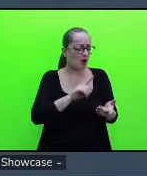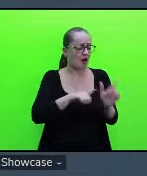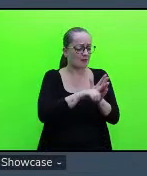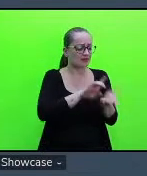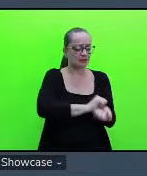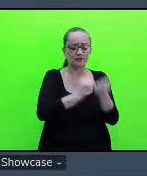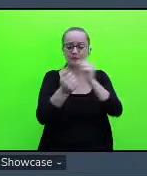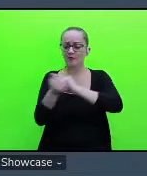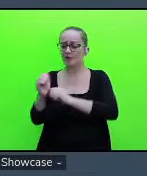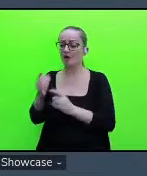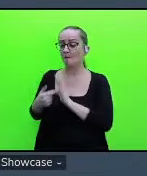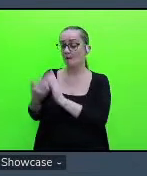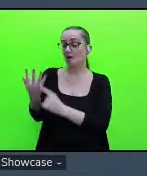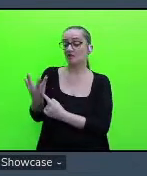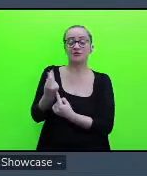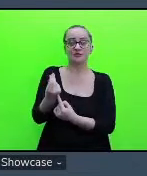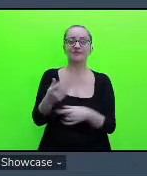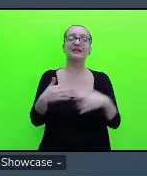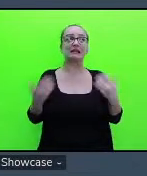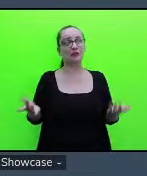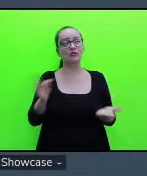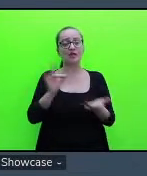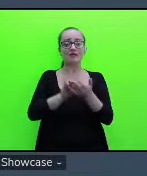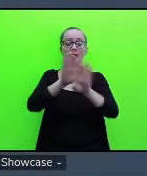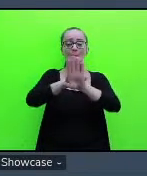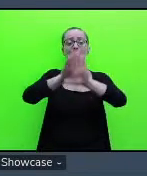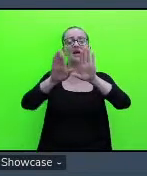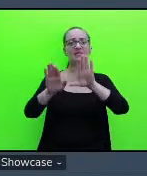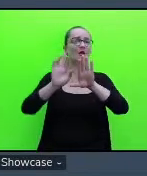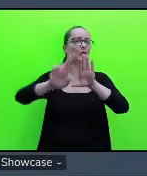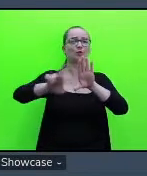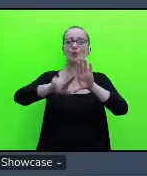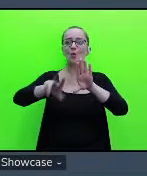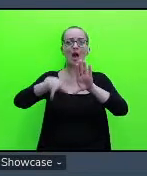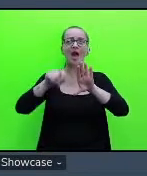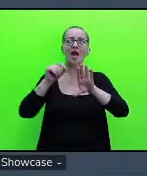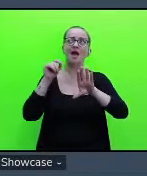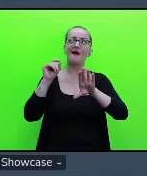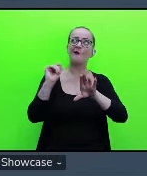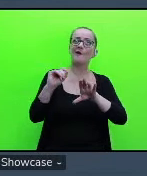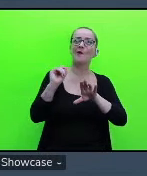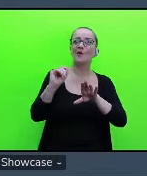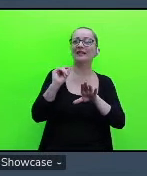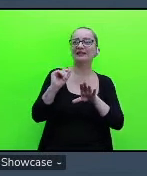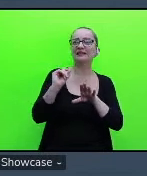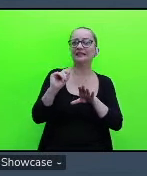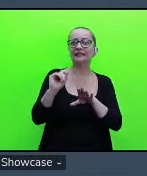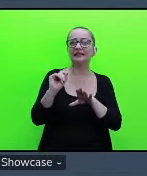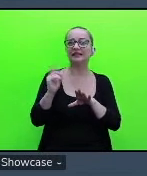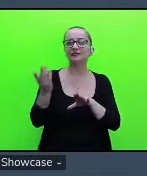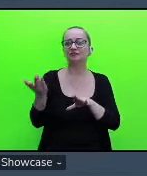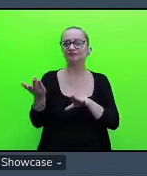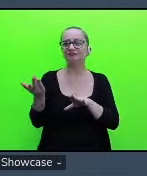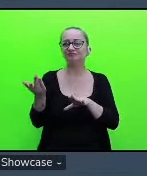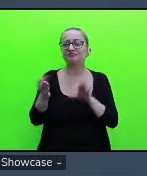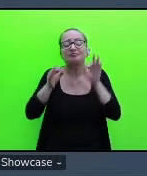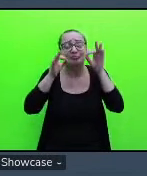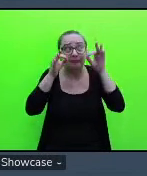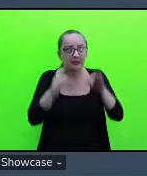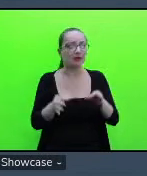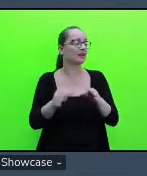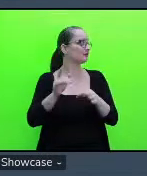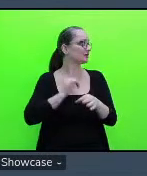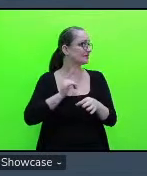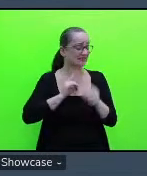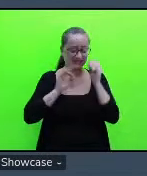verdade, o painel em si não é exatamente o que exatamente tem de